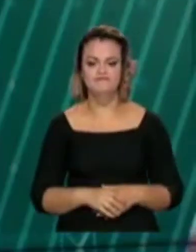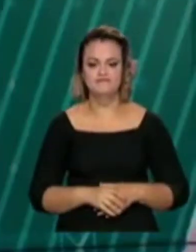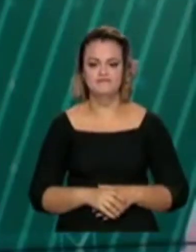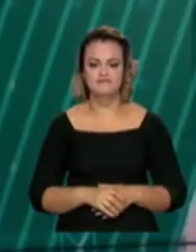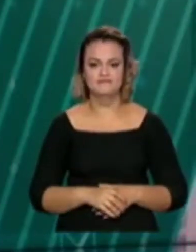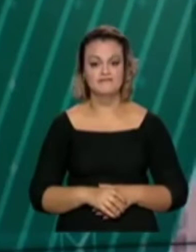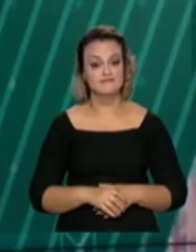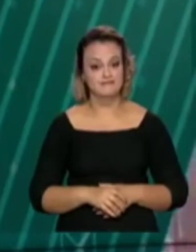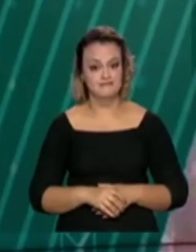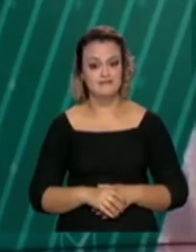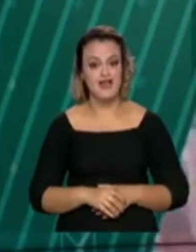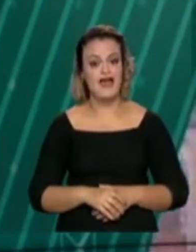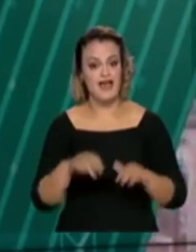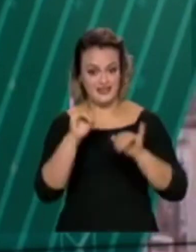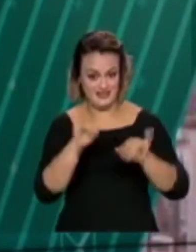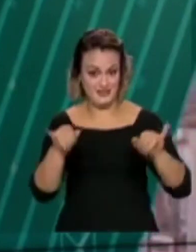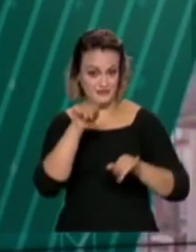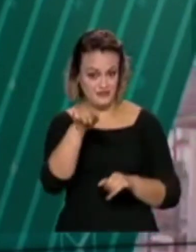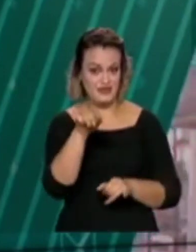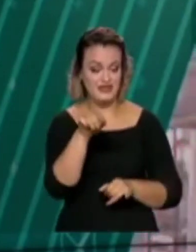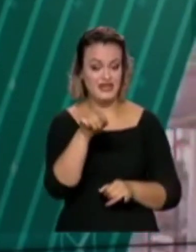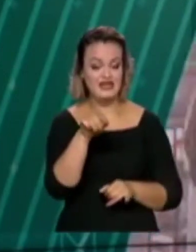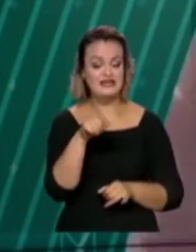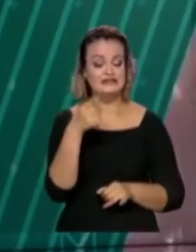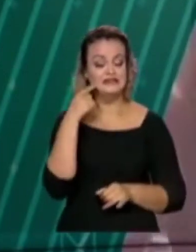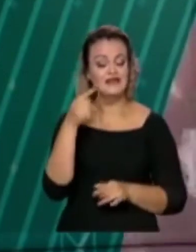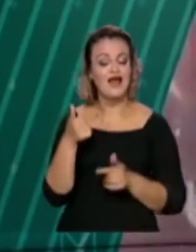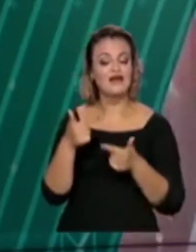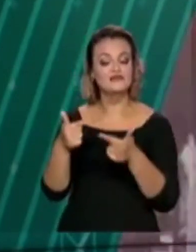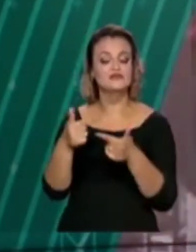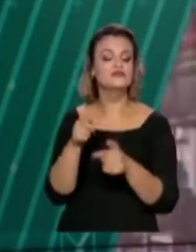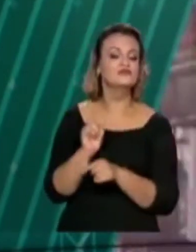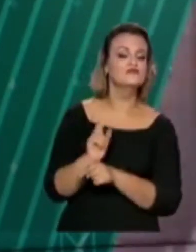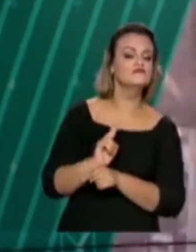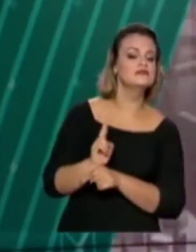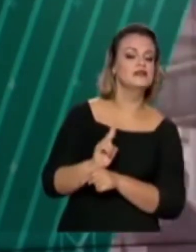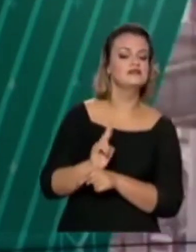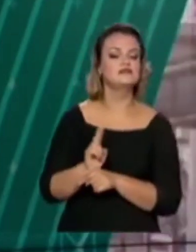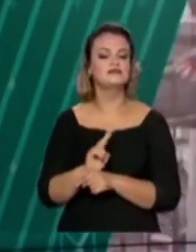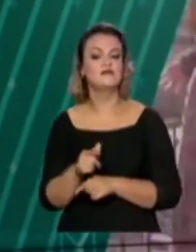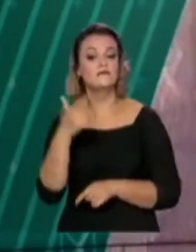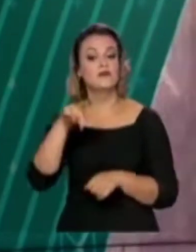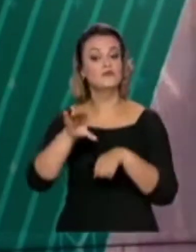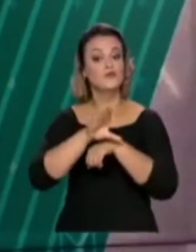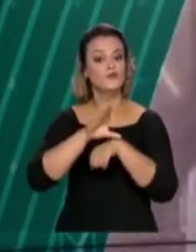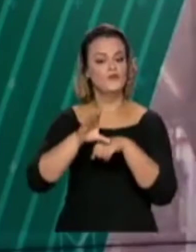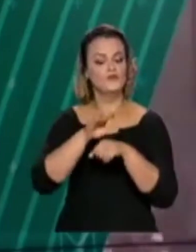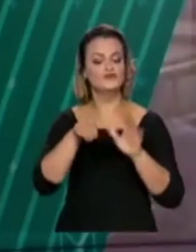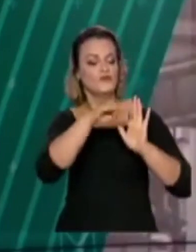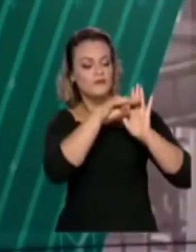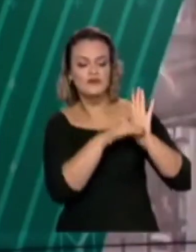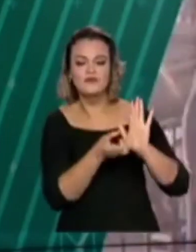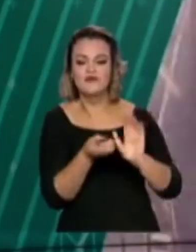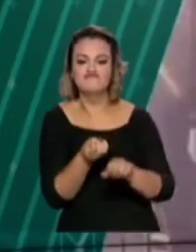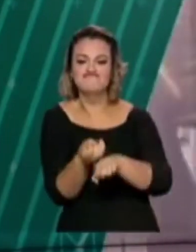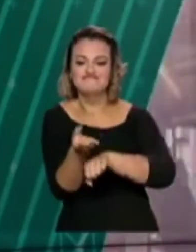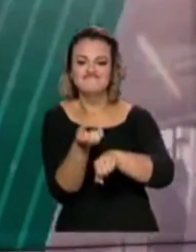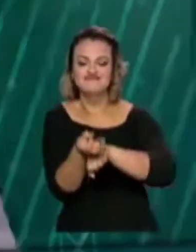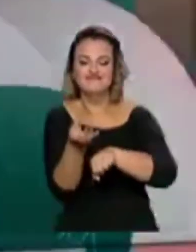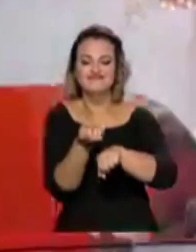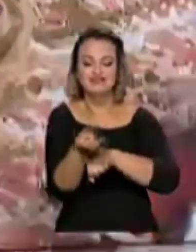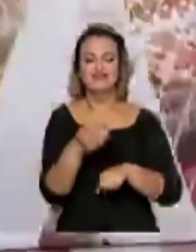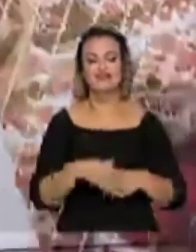É, e a campanha também tem previstas ações de fiscalização, além de um curso e um manual para orientar os